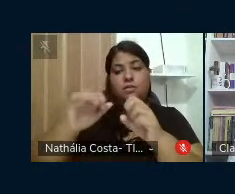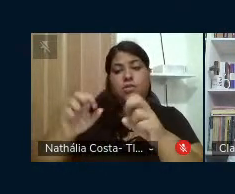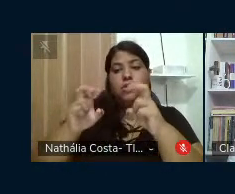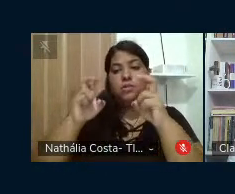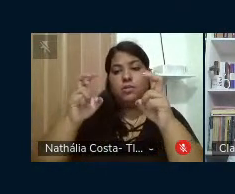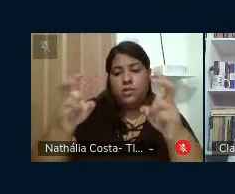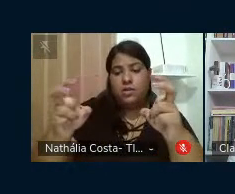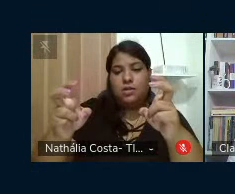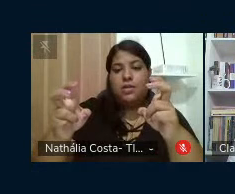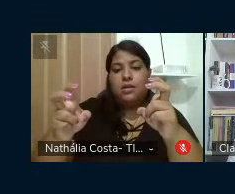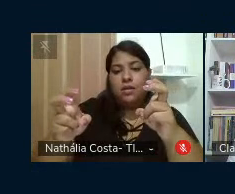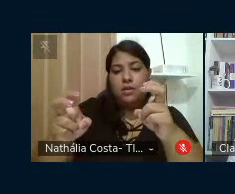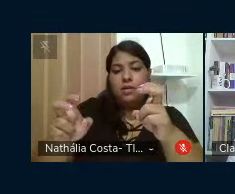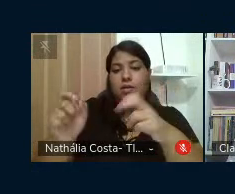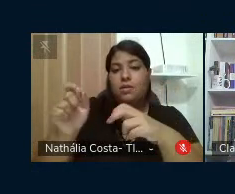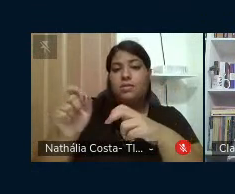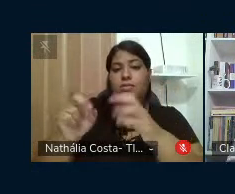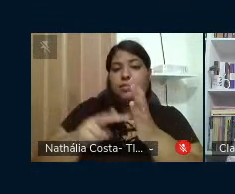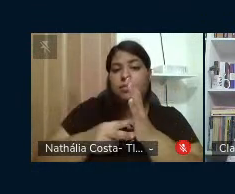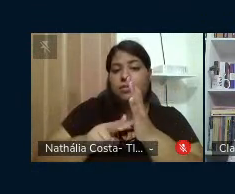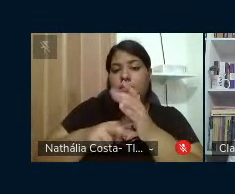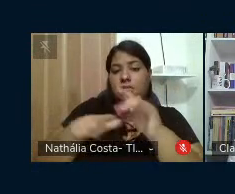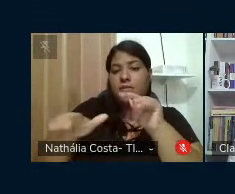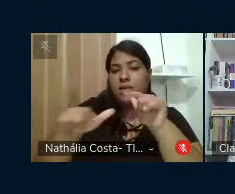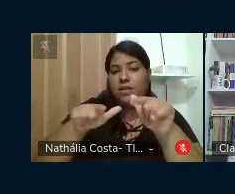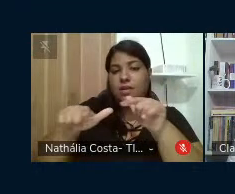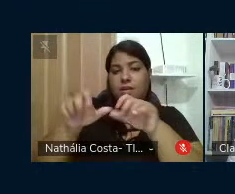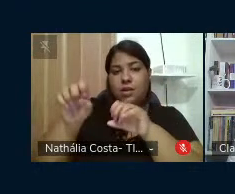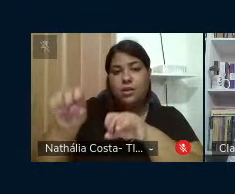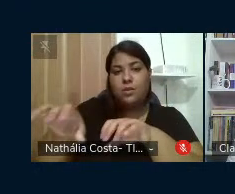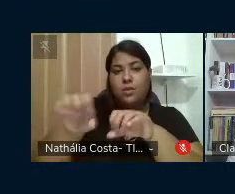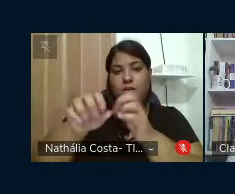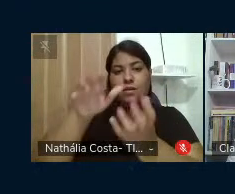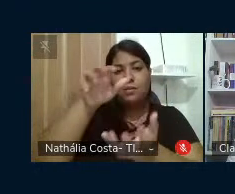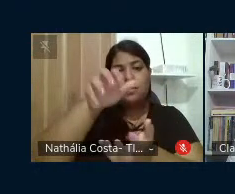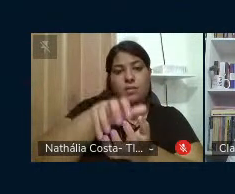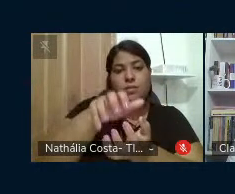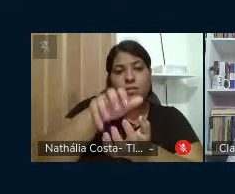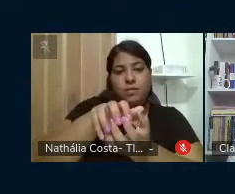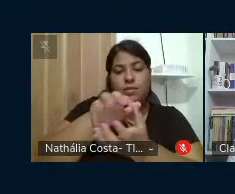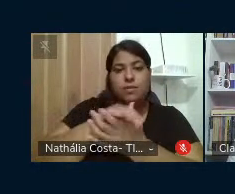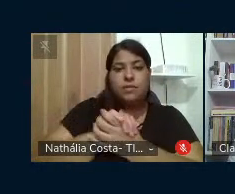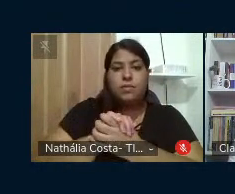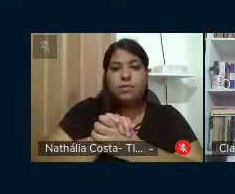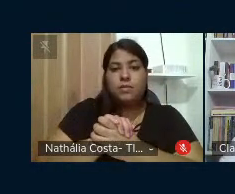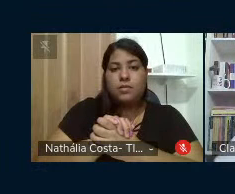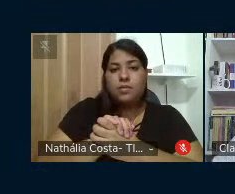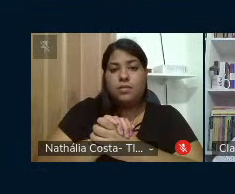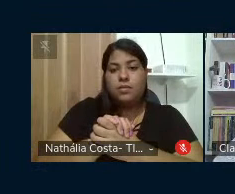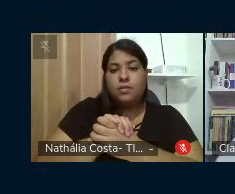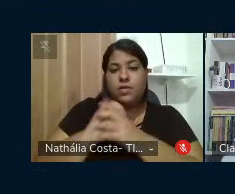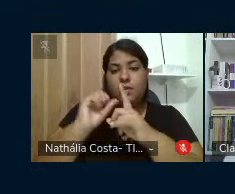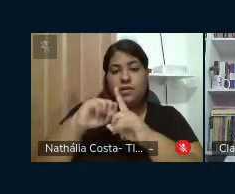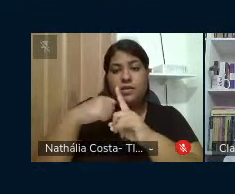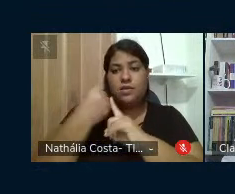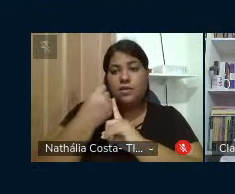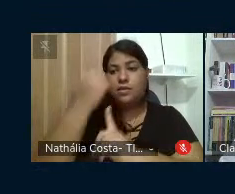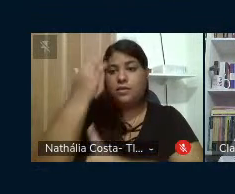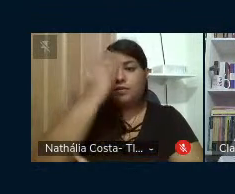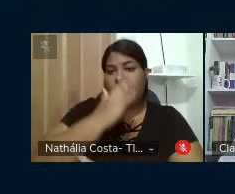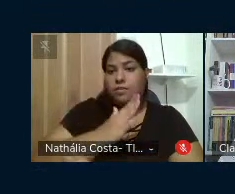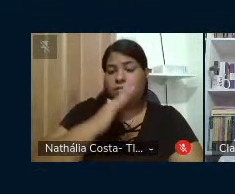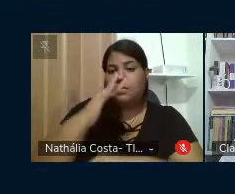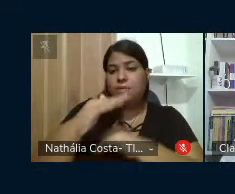Guararapes e o Sindicato dos Trabalhadores em Educação de Pernambuco a Sociedade Brasileira para o